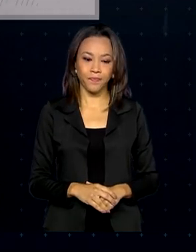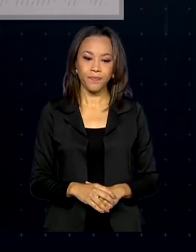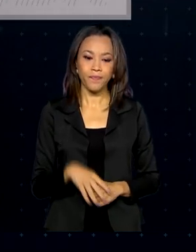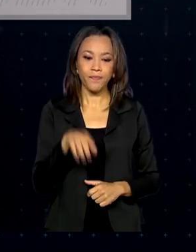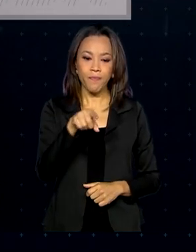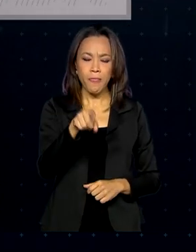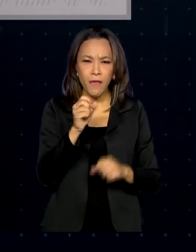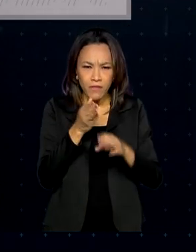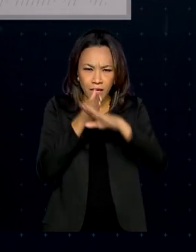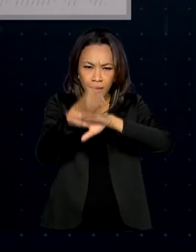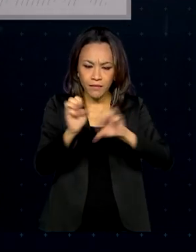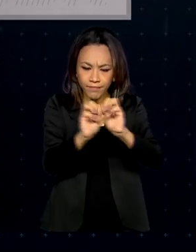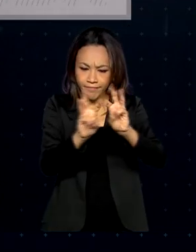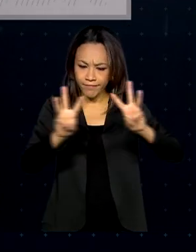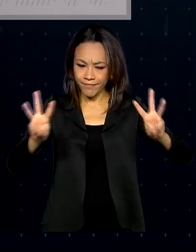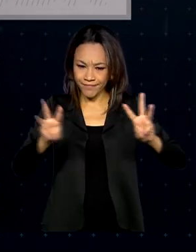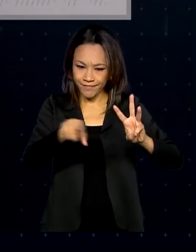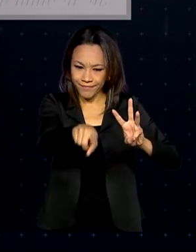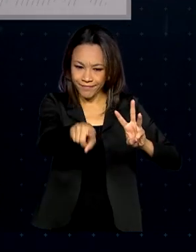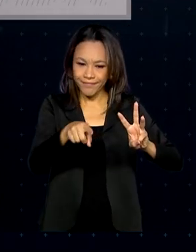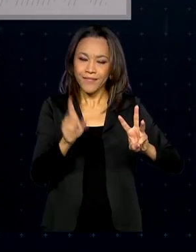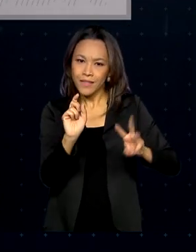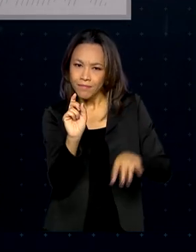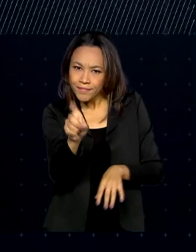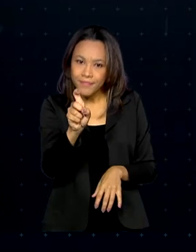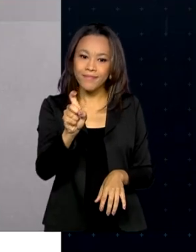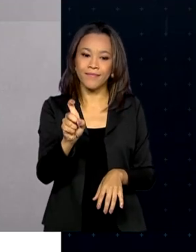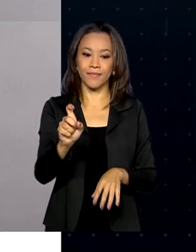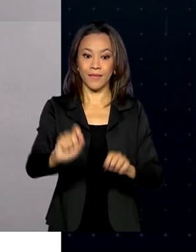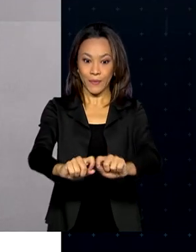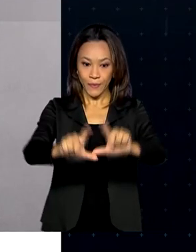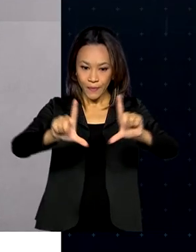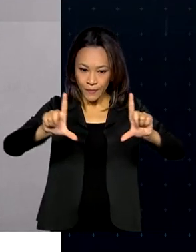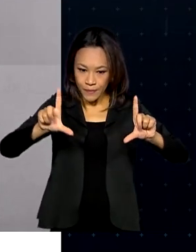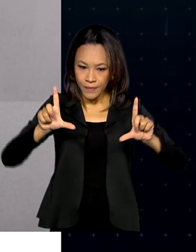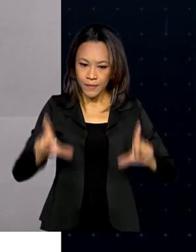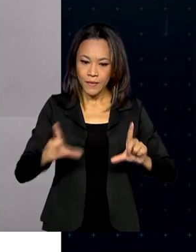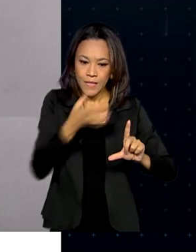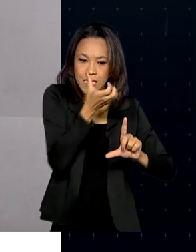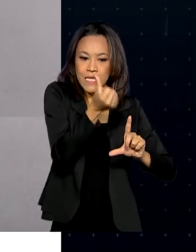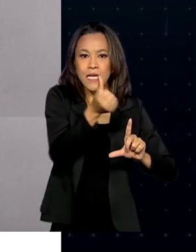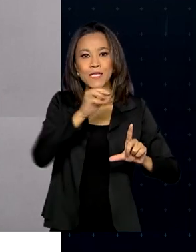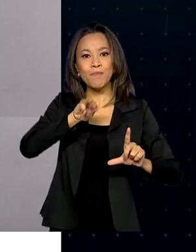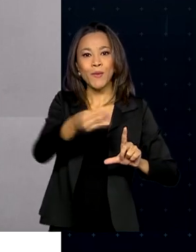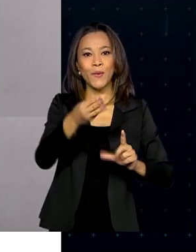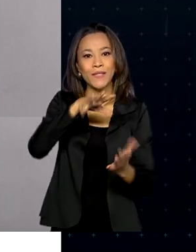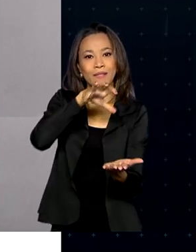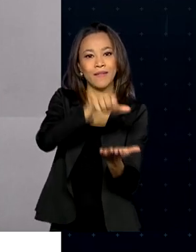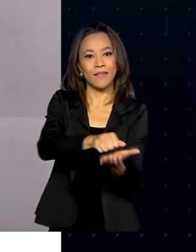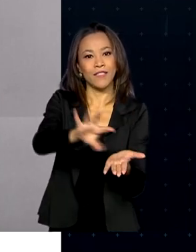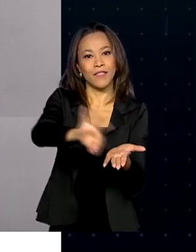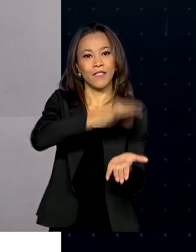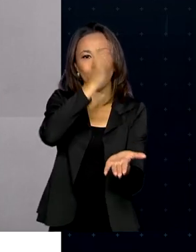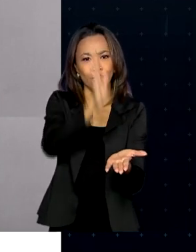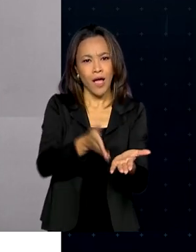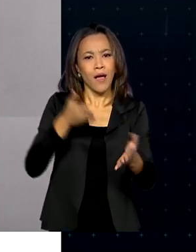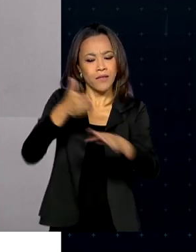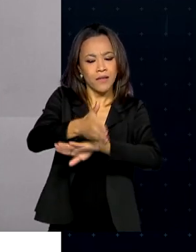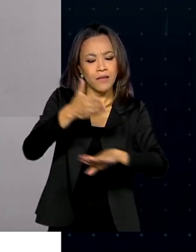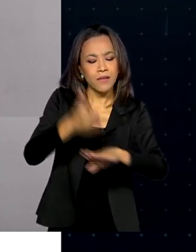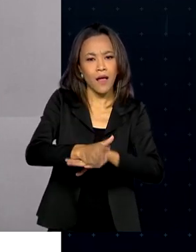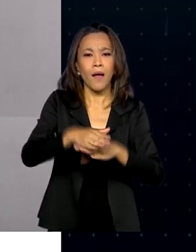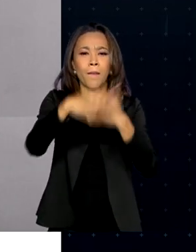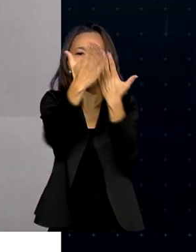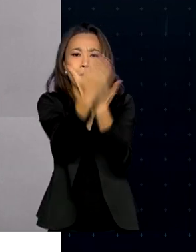Acessando o site do Enem, na página do participante, os mais de 6 milhões de inscritos para o exame podem acessar provas e